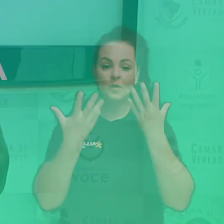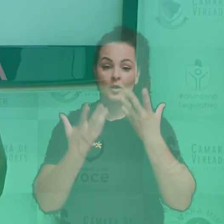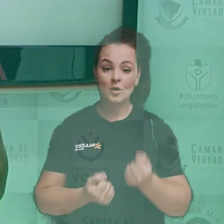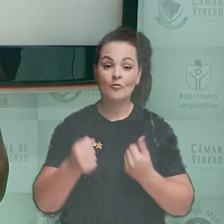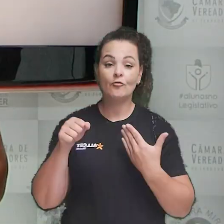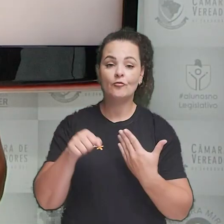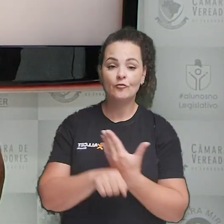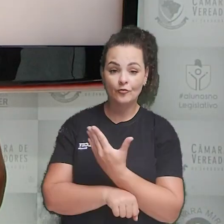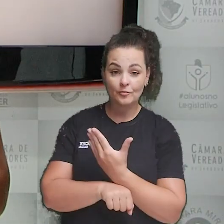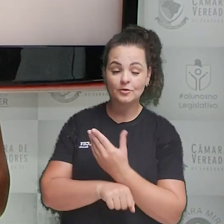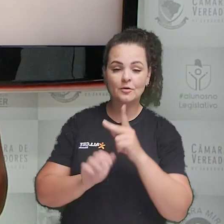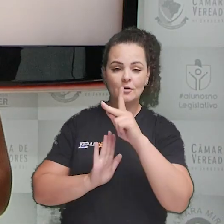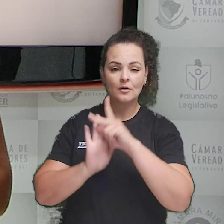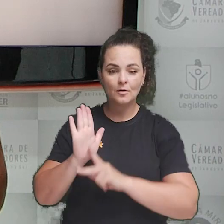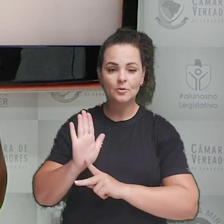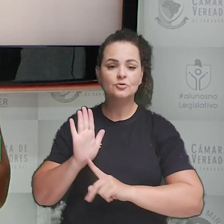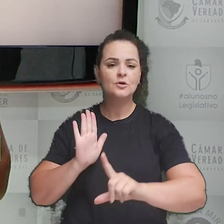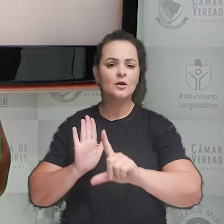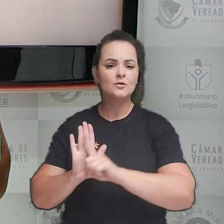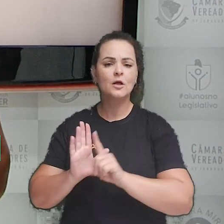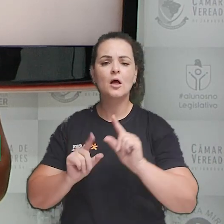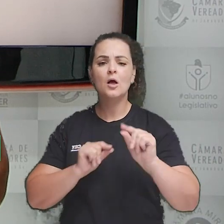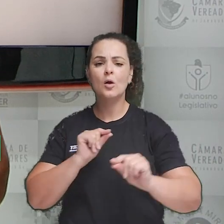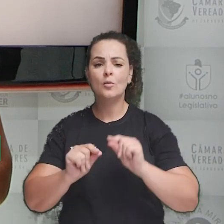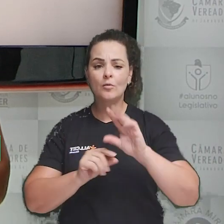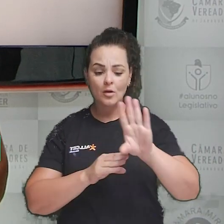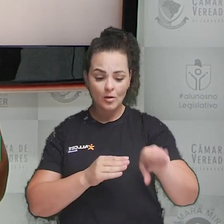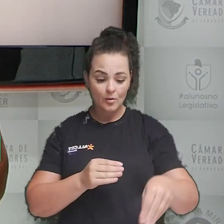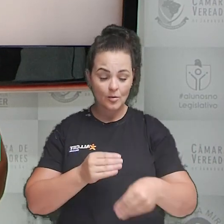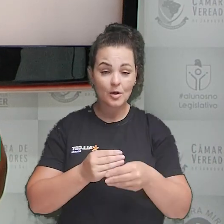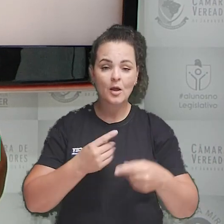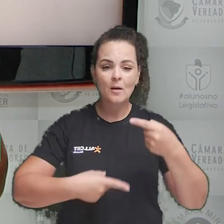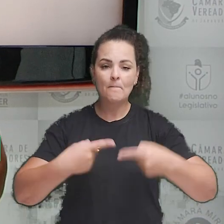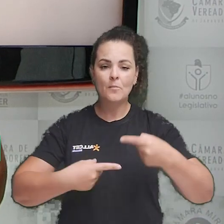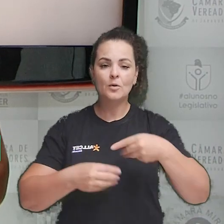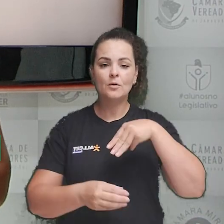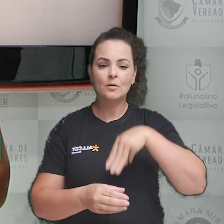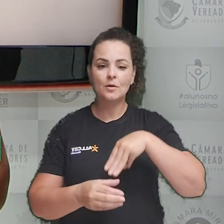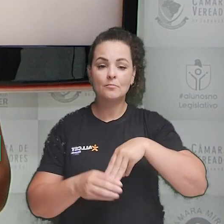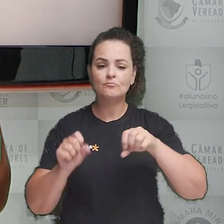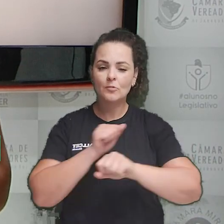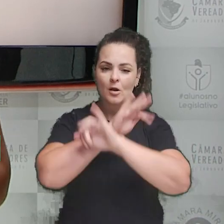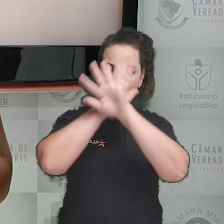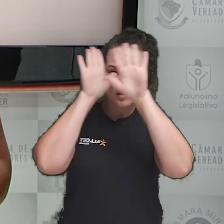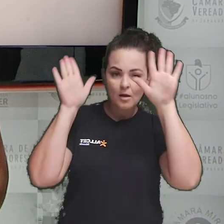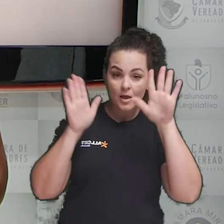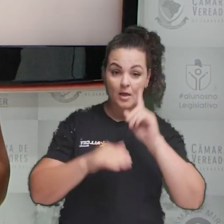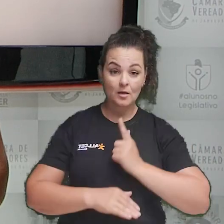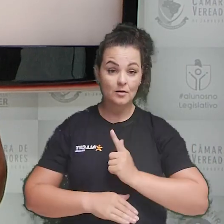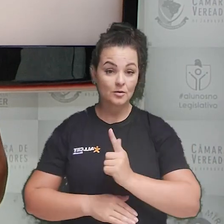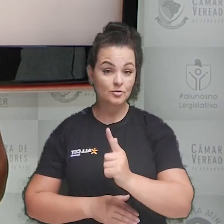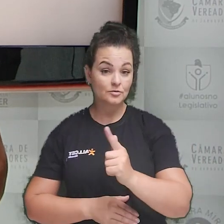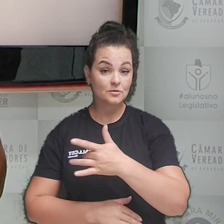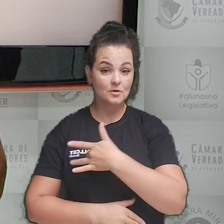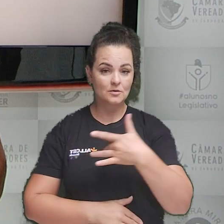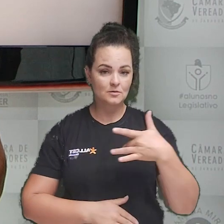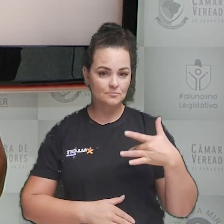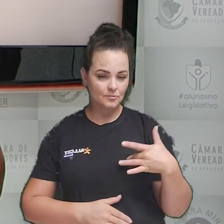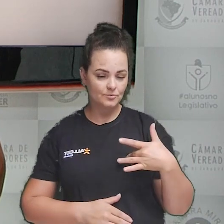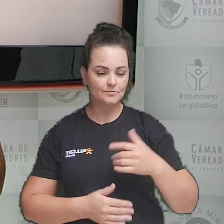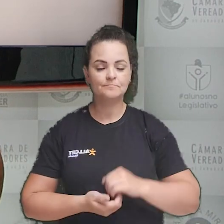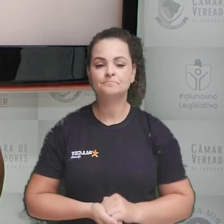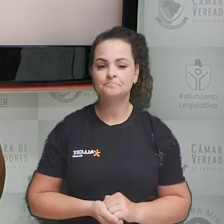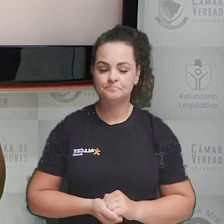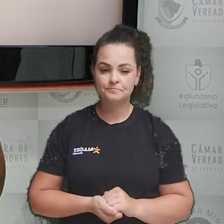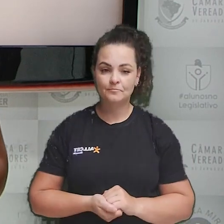Foi aprovado por unanimidade o projeto de lei que institui a política municipal de transparência na gestão